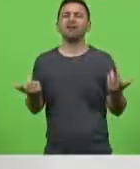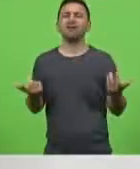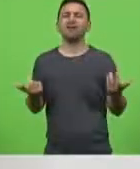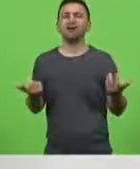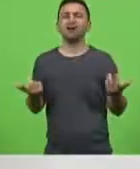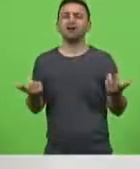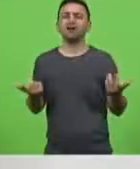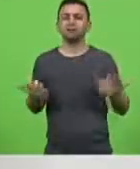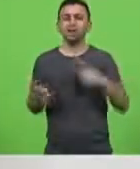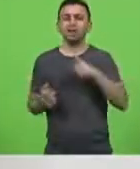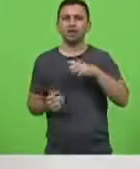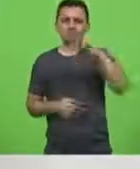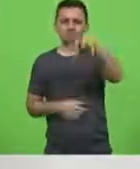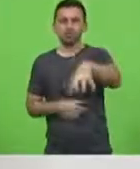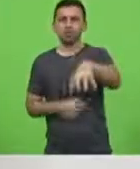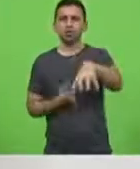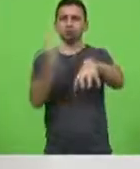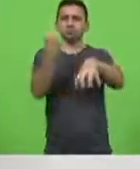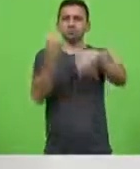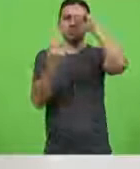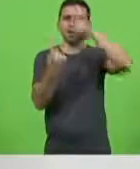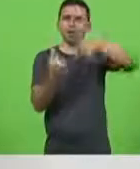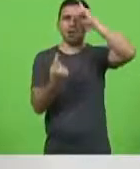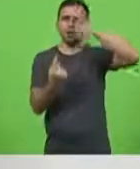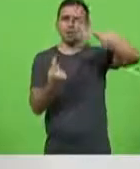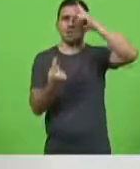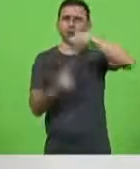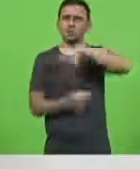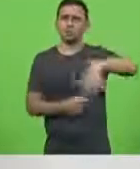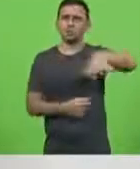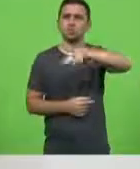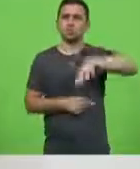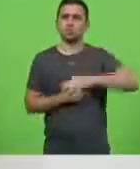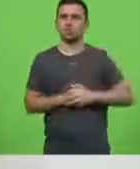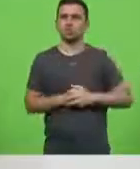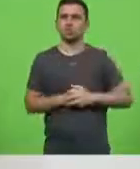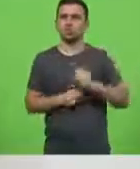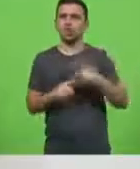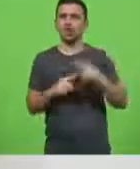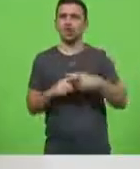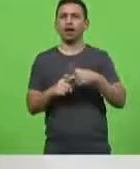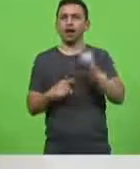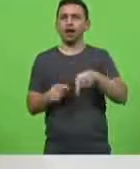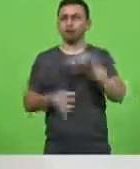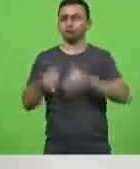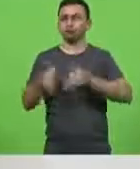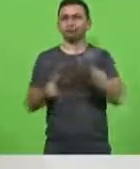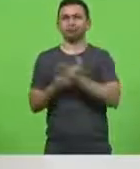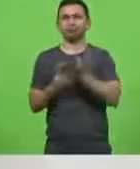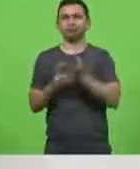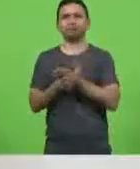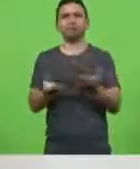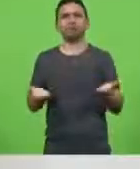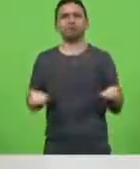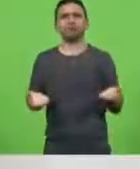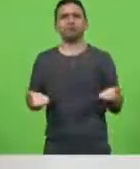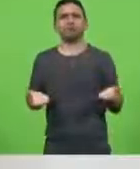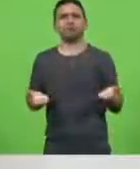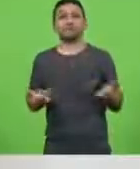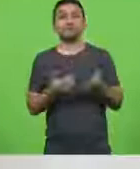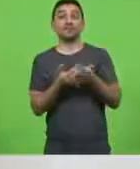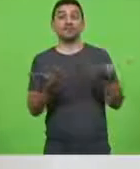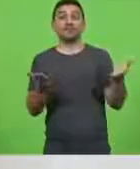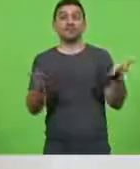oligopólio operando em Santa Catarina por conta de recursos judiciais aqui porque eles operam a